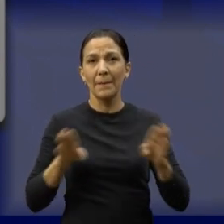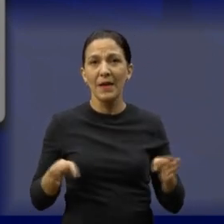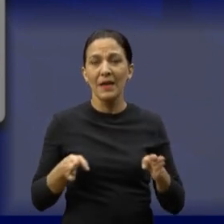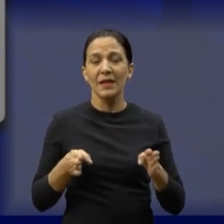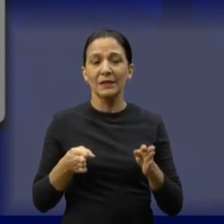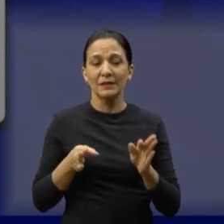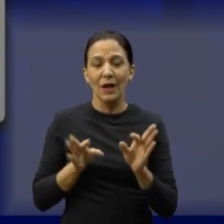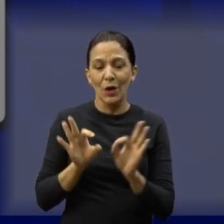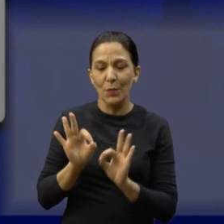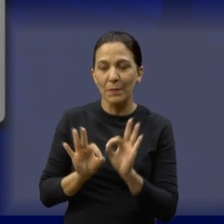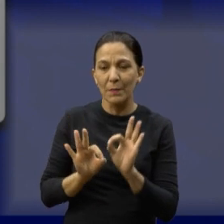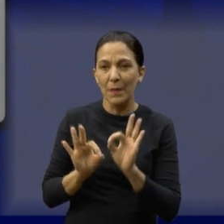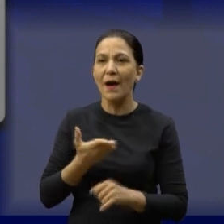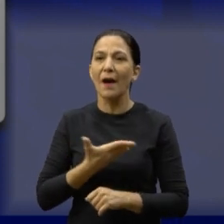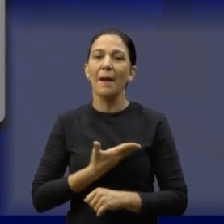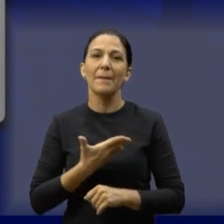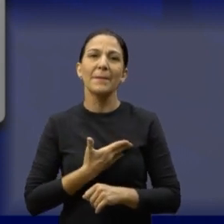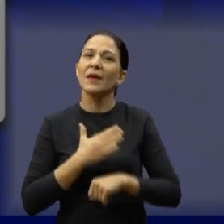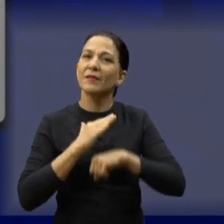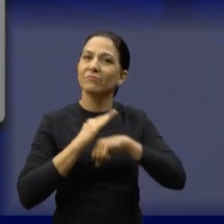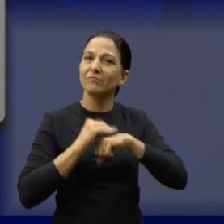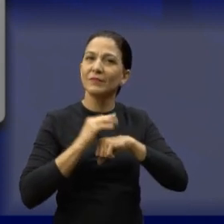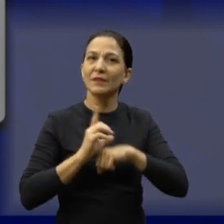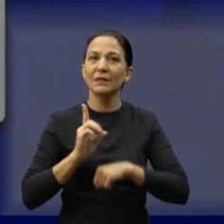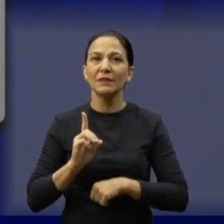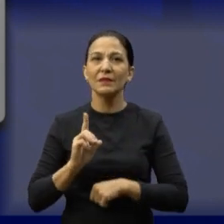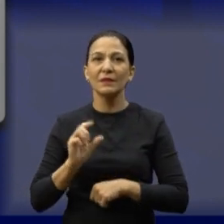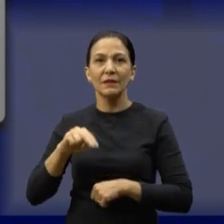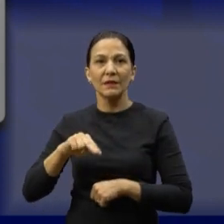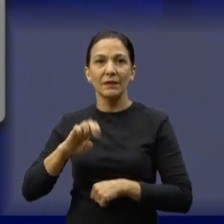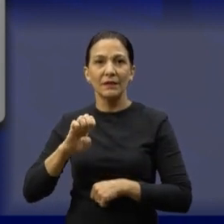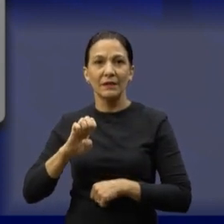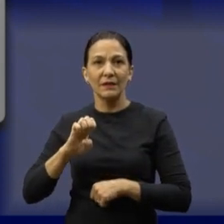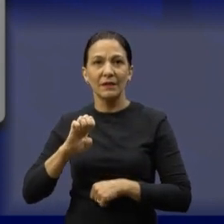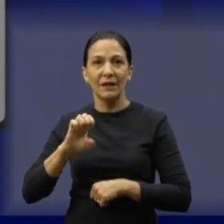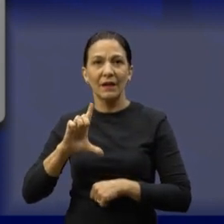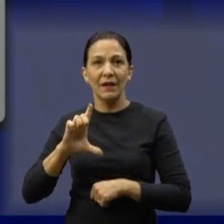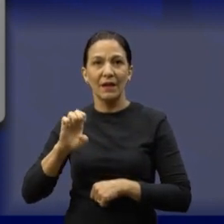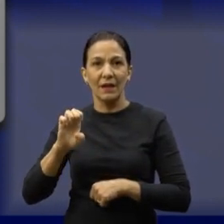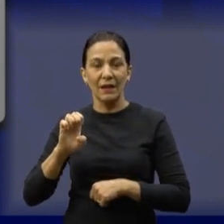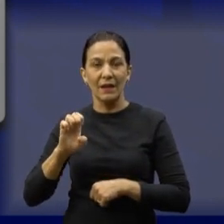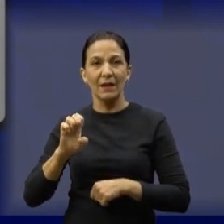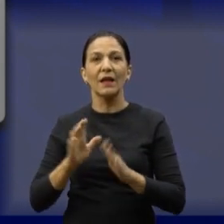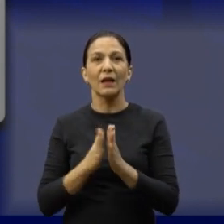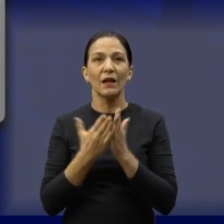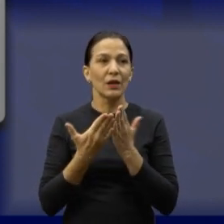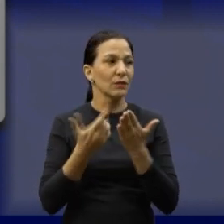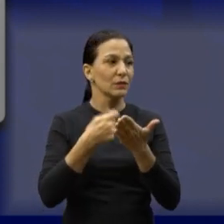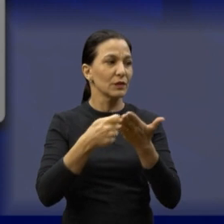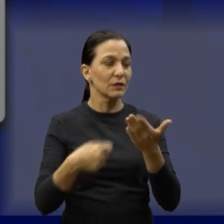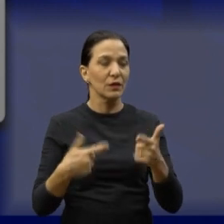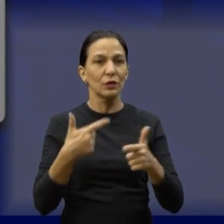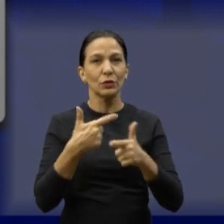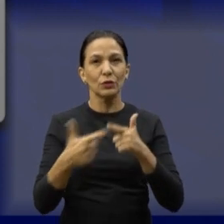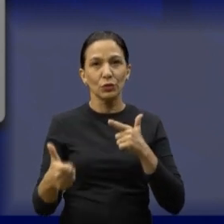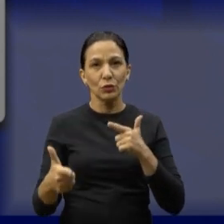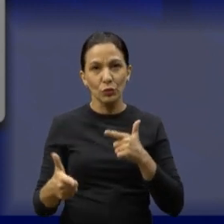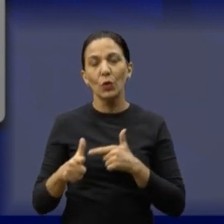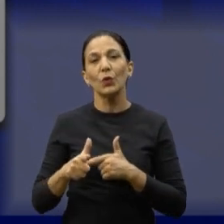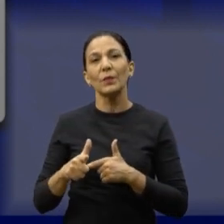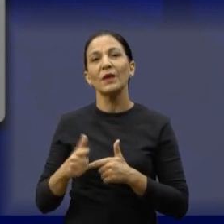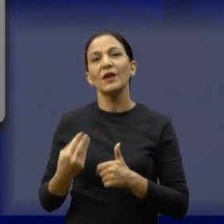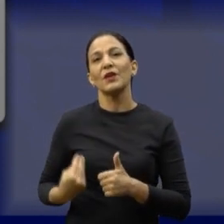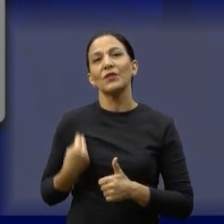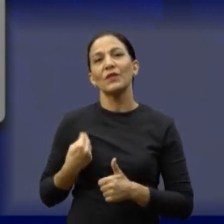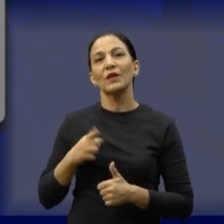da minha amiga querida Daniele Aquino, que escreveu um livro sobre a história, vida do Luiz Antônio Martínez